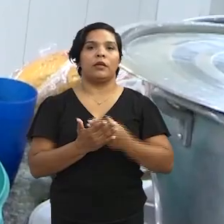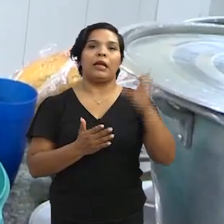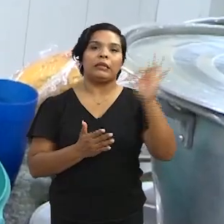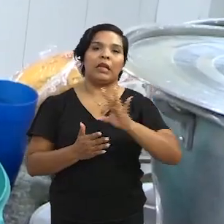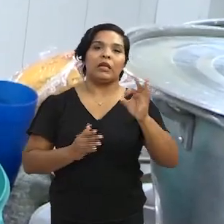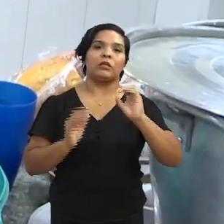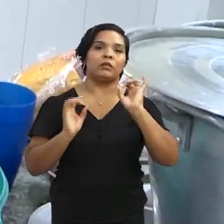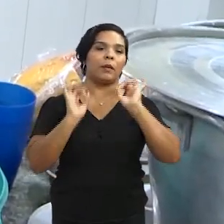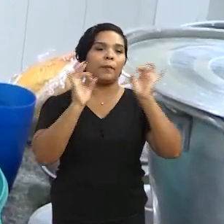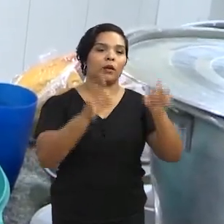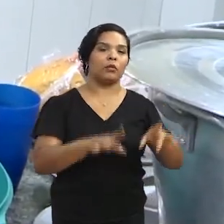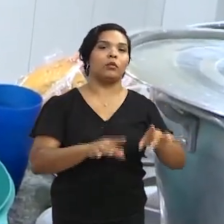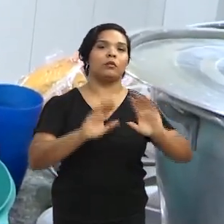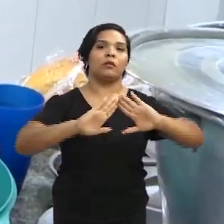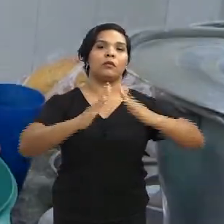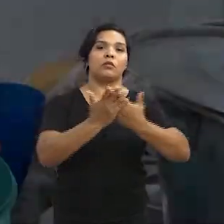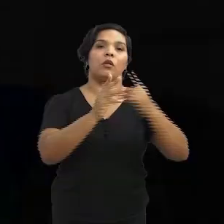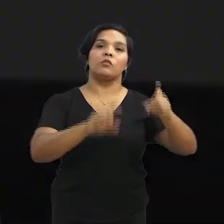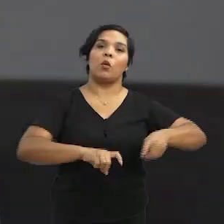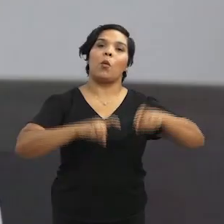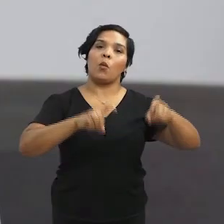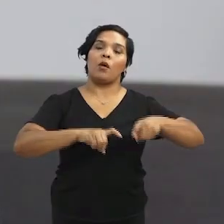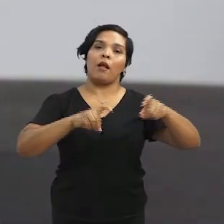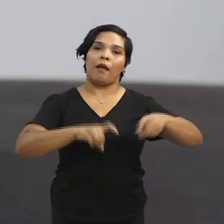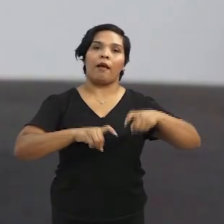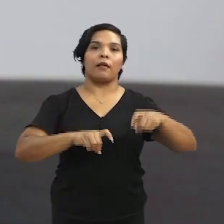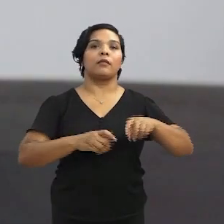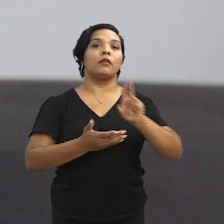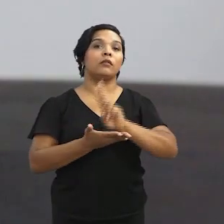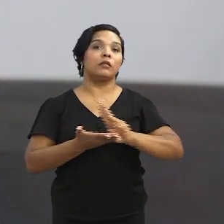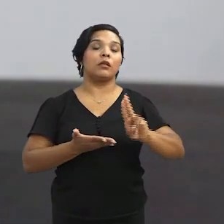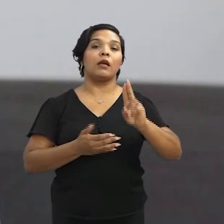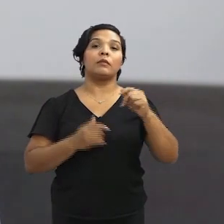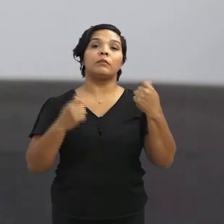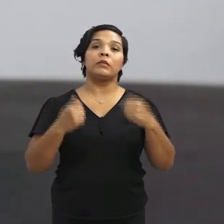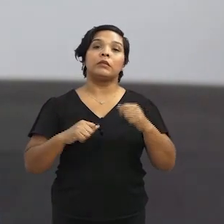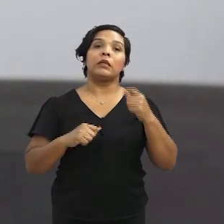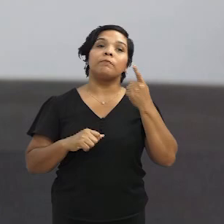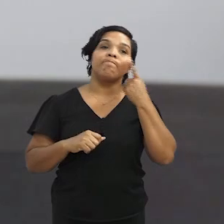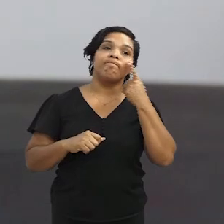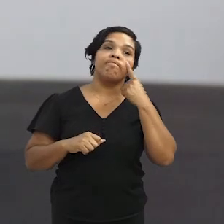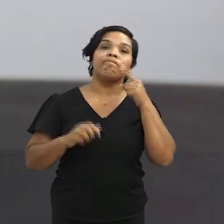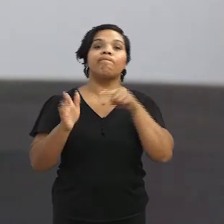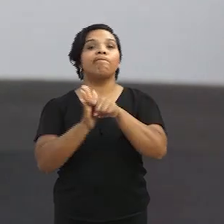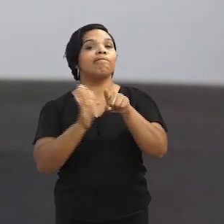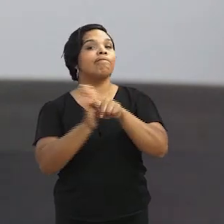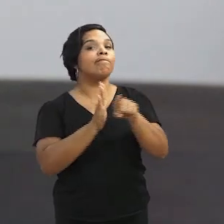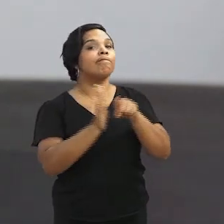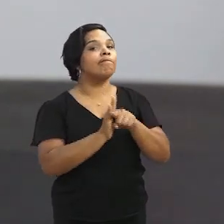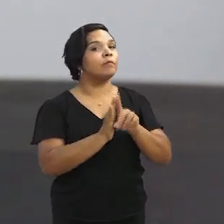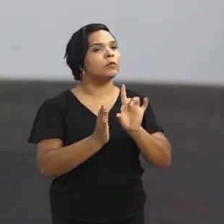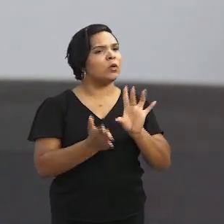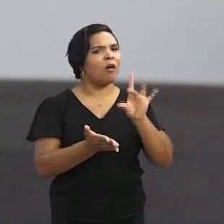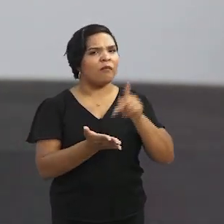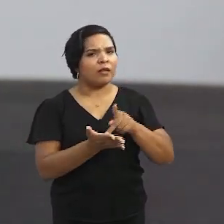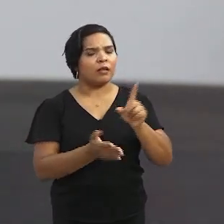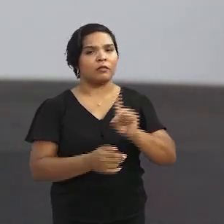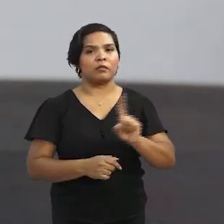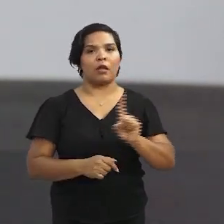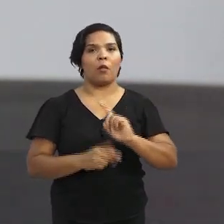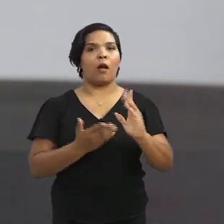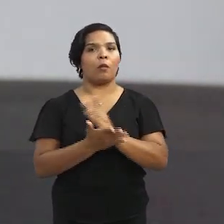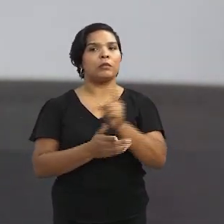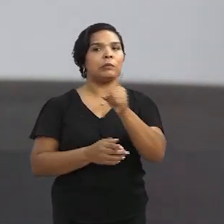taxa de abandono das escolas rurais. E na universidade a gente tem que testar hipóteses. A gente não está em busca de verdades.